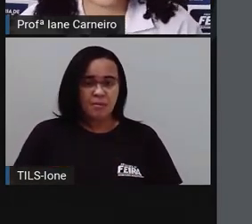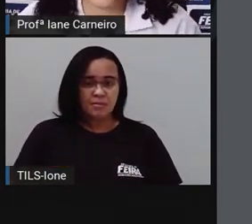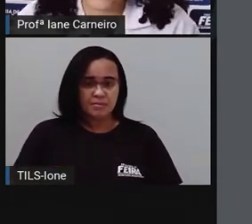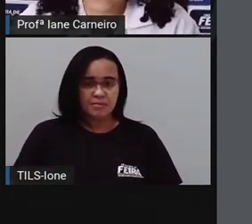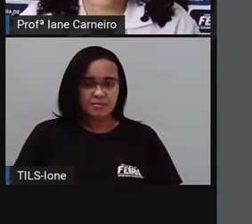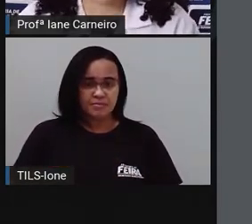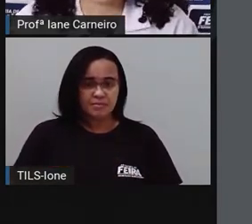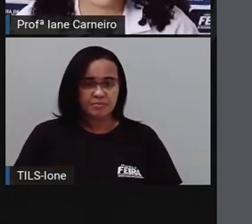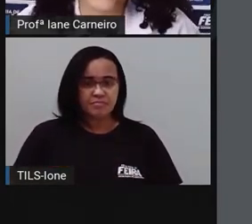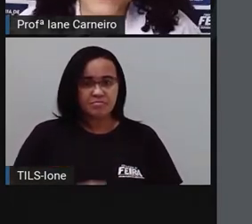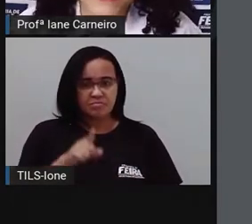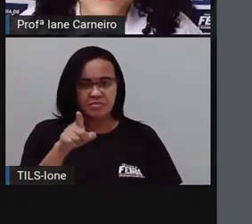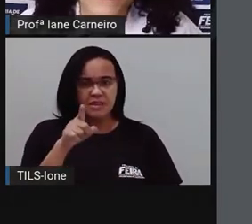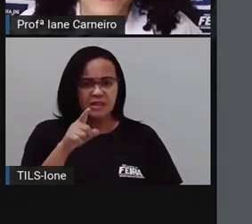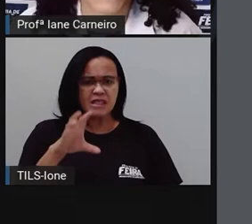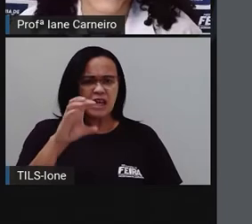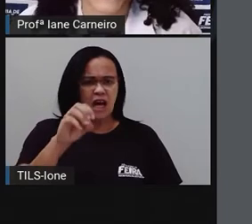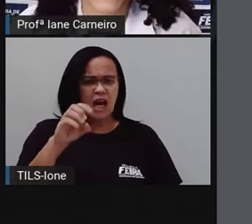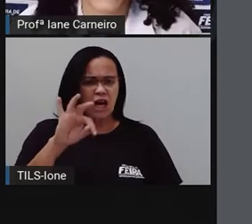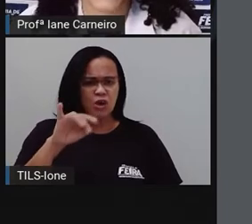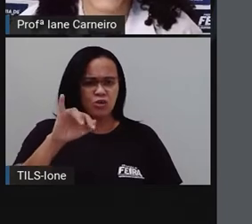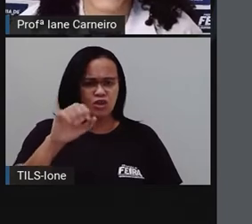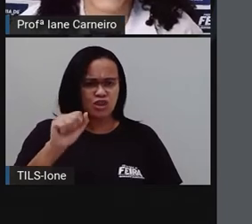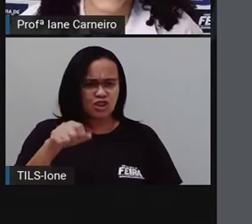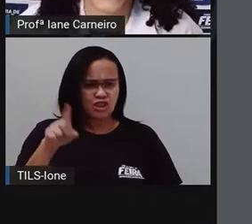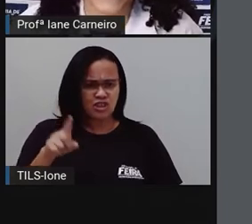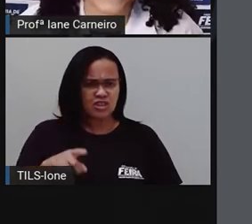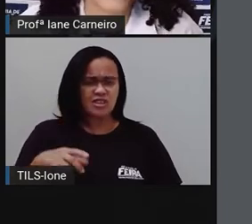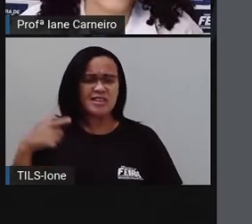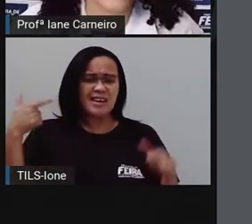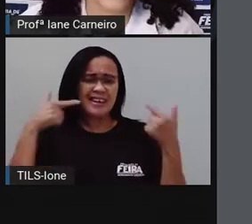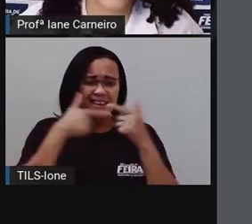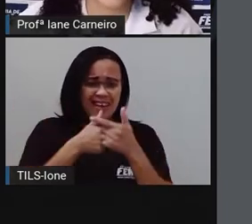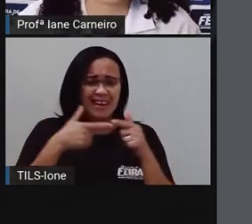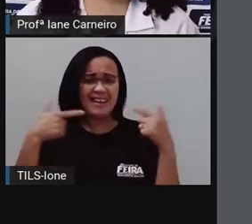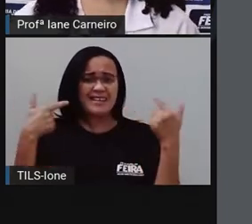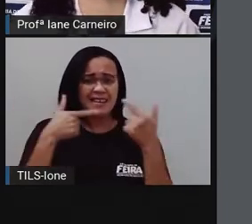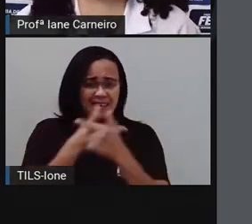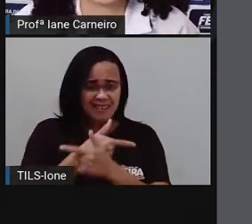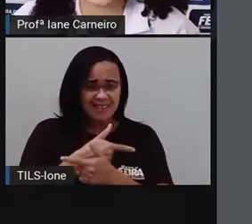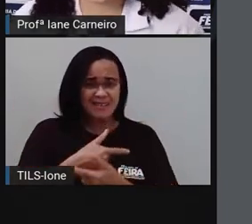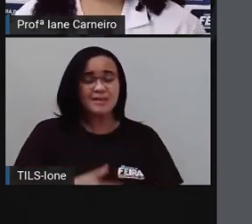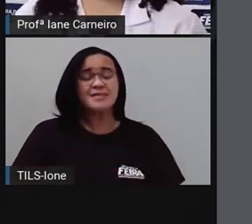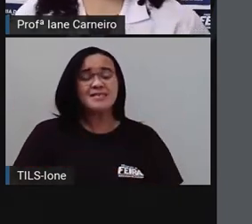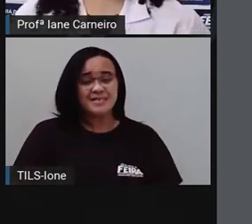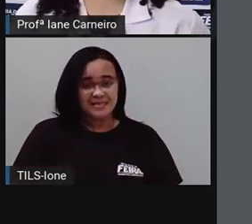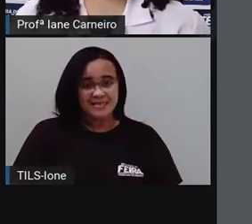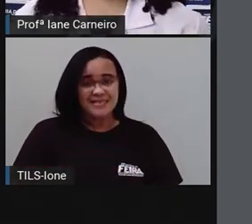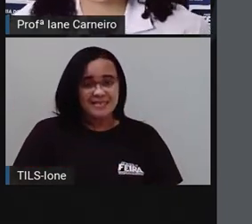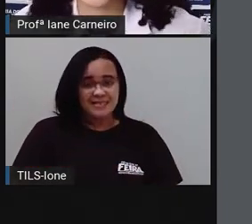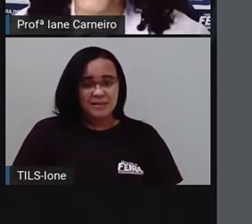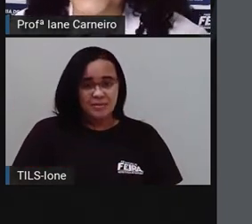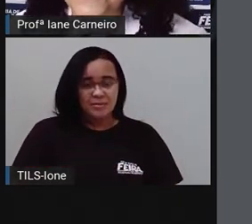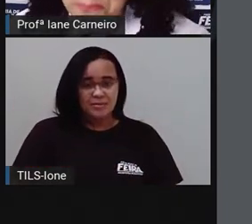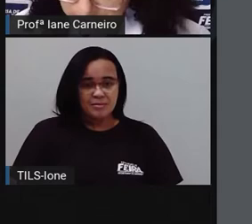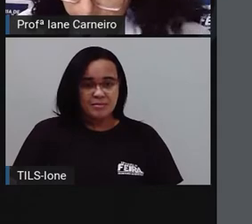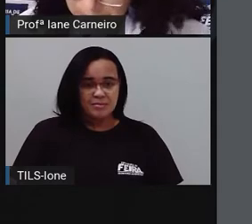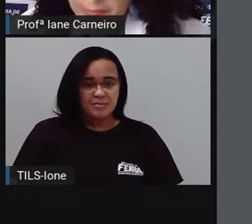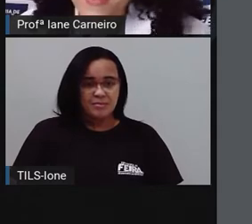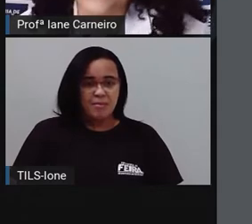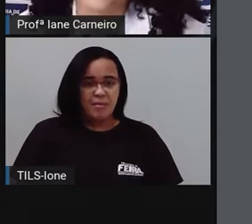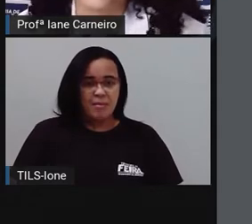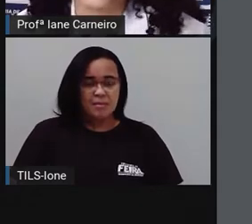Já a cotia, gargalha. Que, que, que, que, Olha, eu não sabia desse som da cotia.